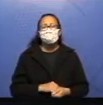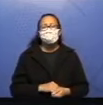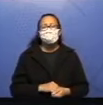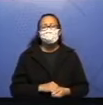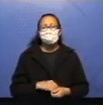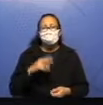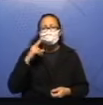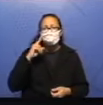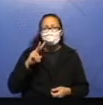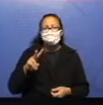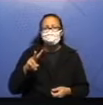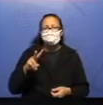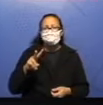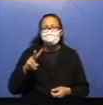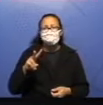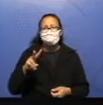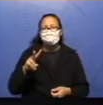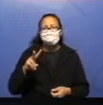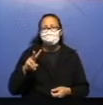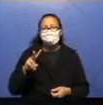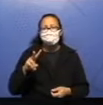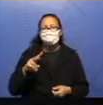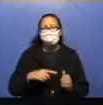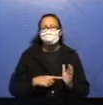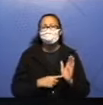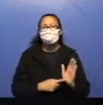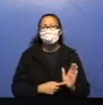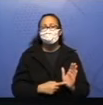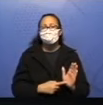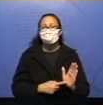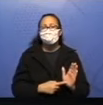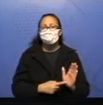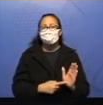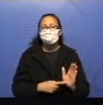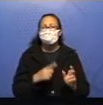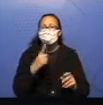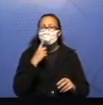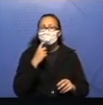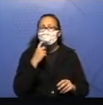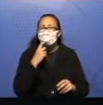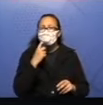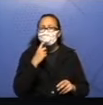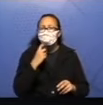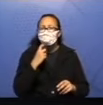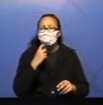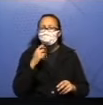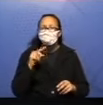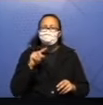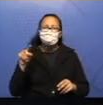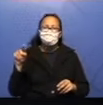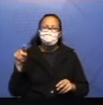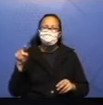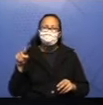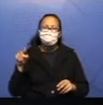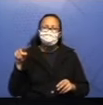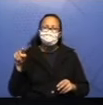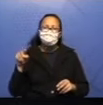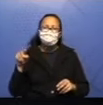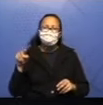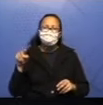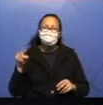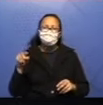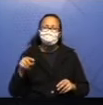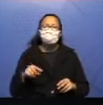Olha só. Nós destacamos aqui. Com as setinhas vermelhas, nós destacamos os parágrafos. Com